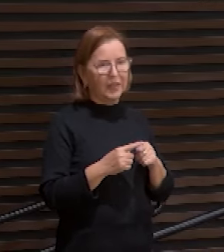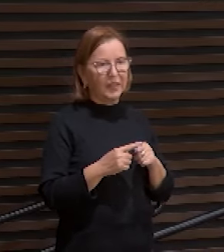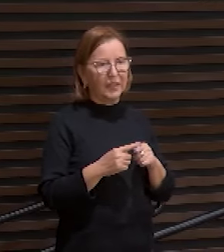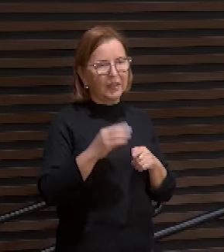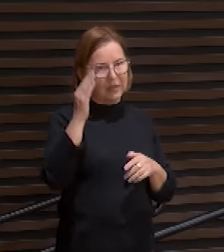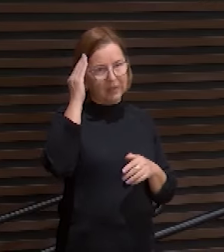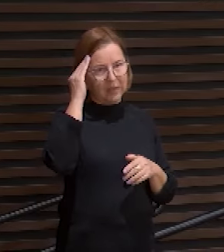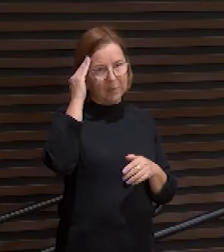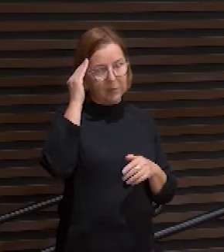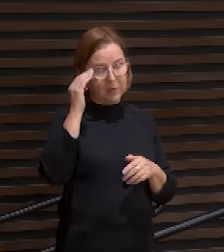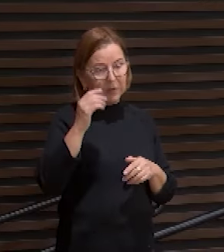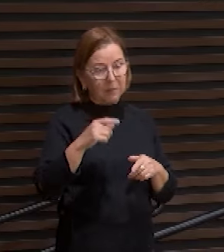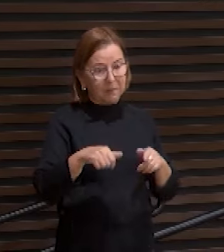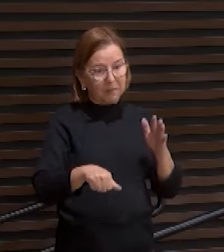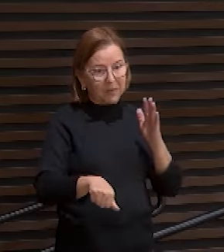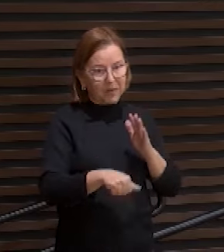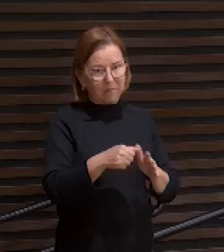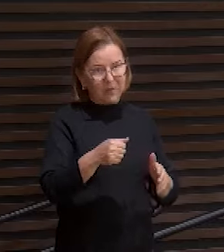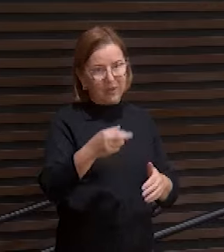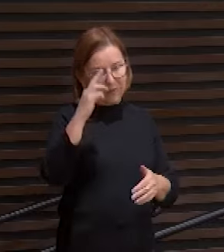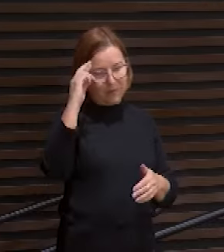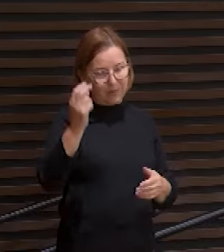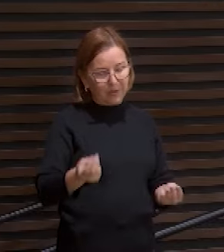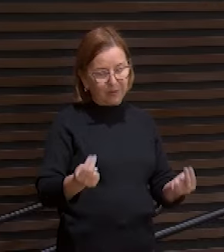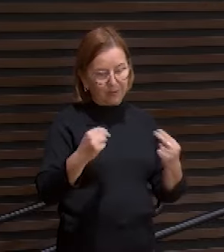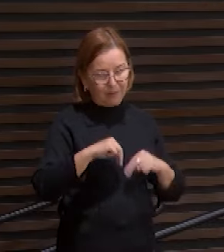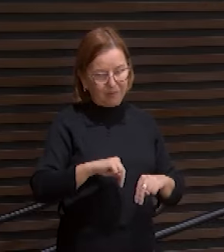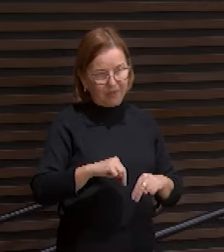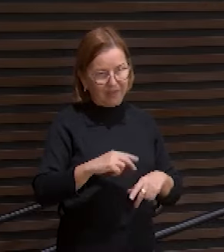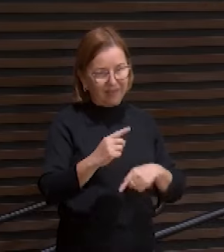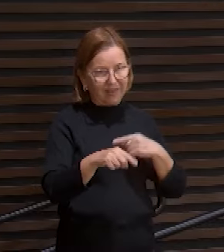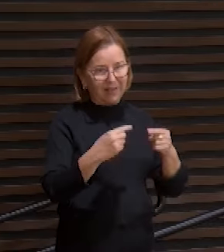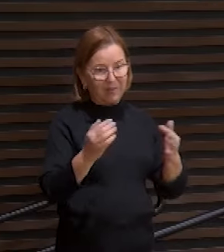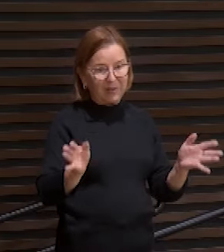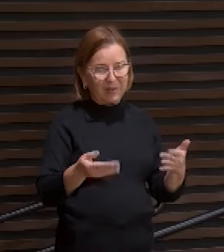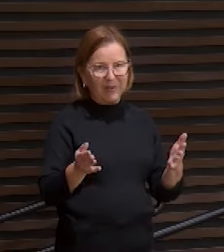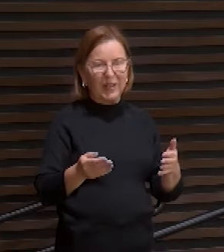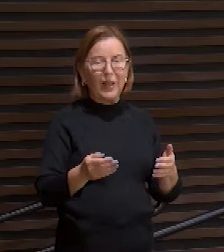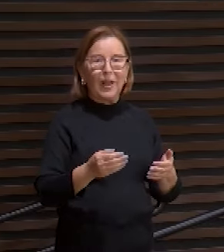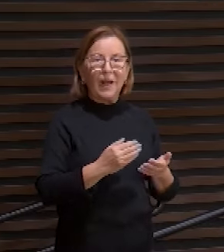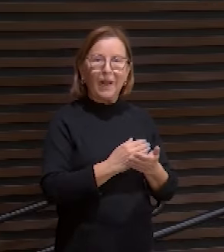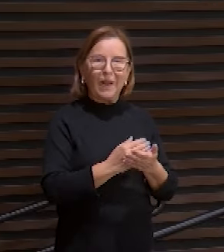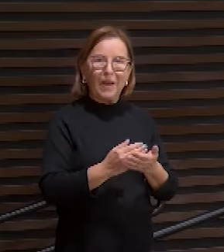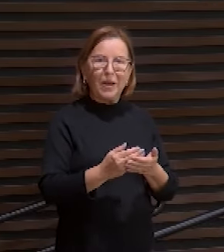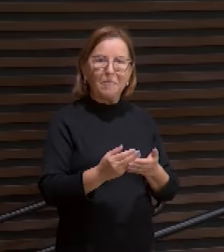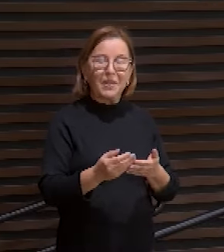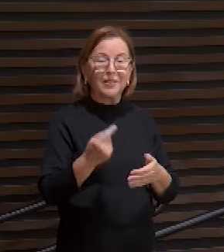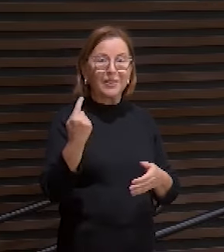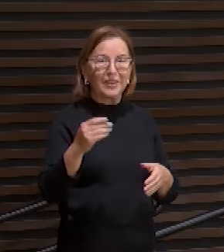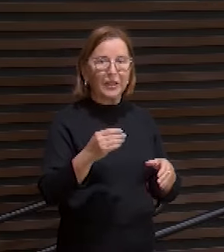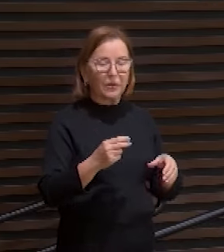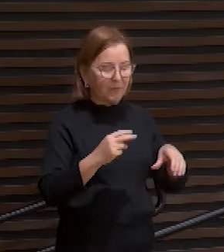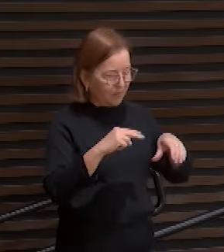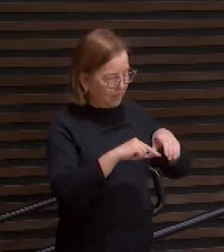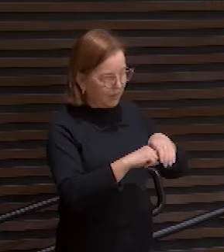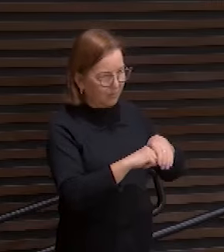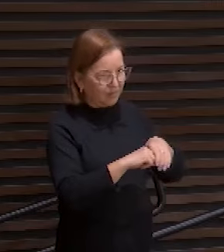não começa na ressurreição começa já no seu sepultamento é como se Deus dissesse chega